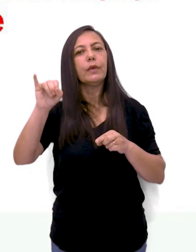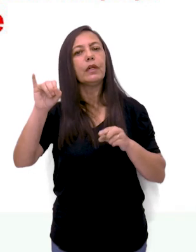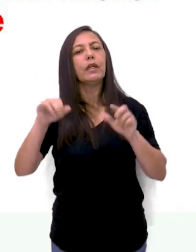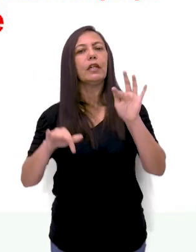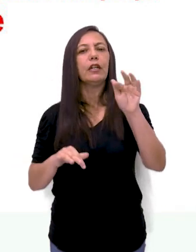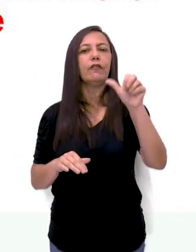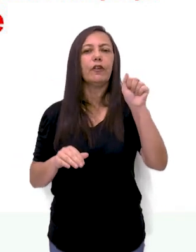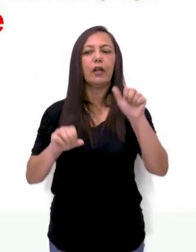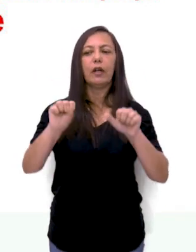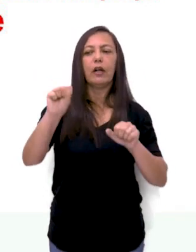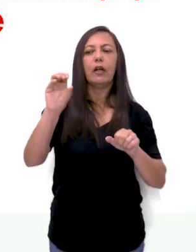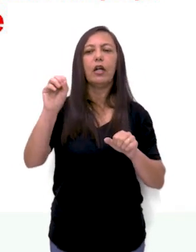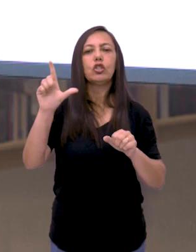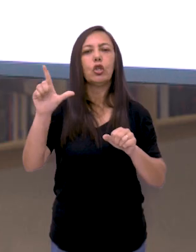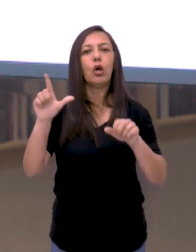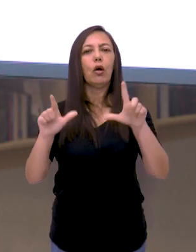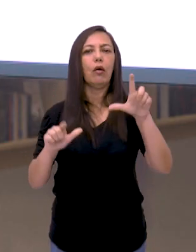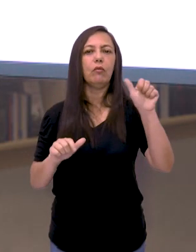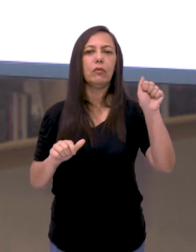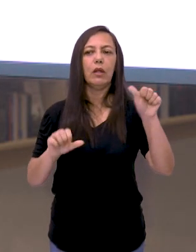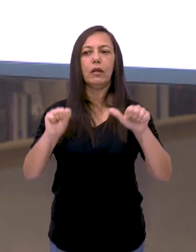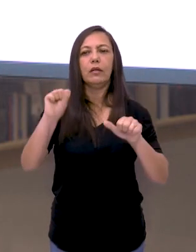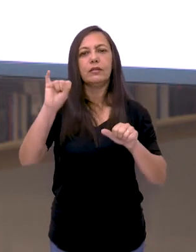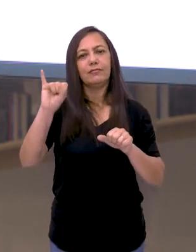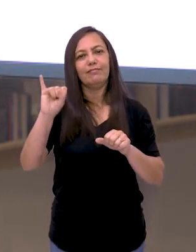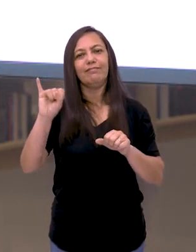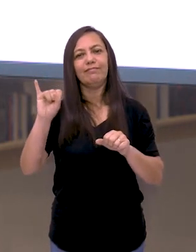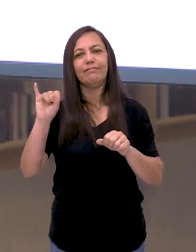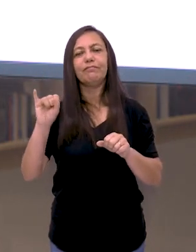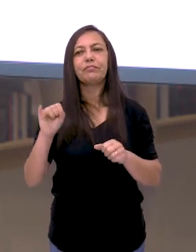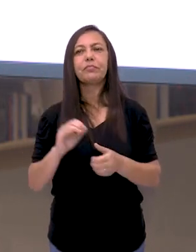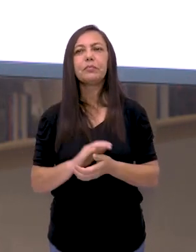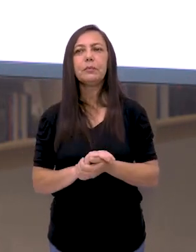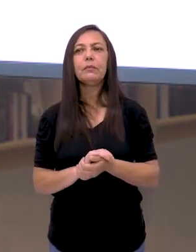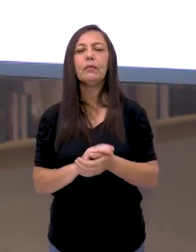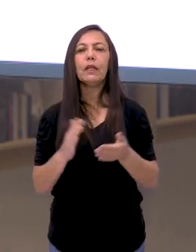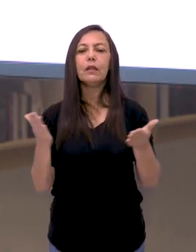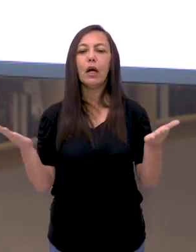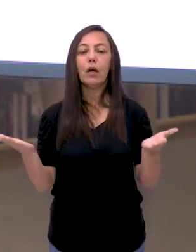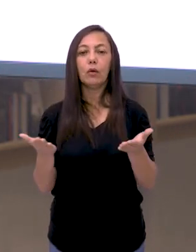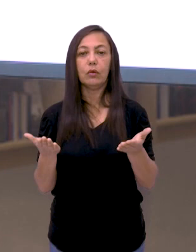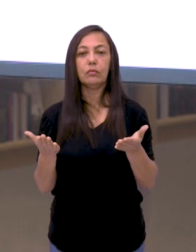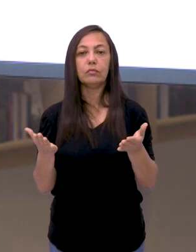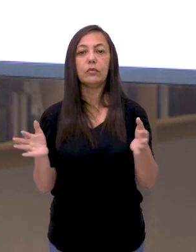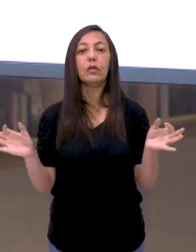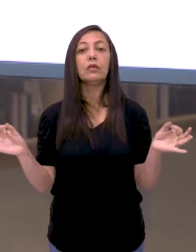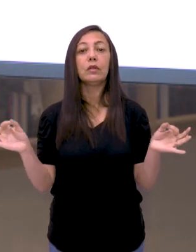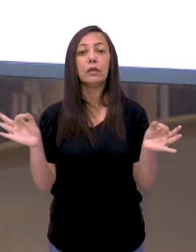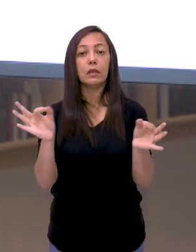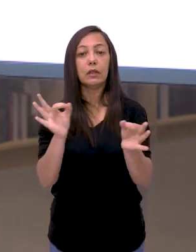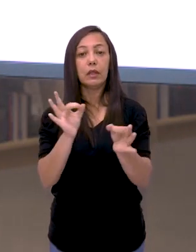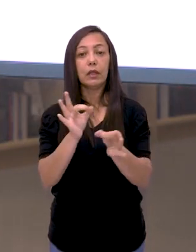Fá, Solá, Si. E aí nós encerramos essas